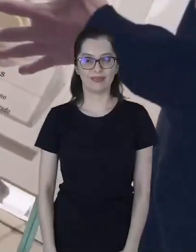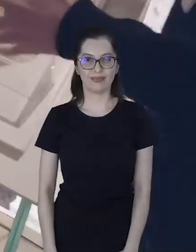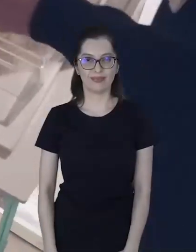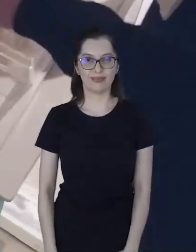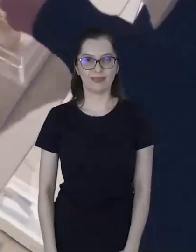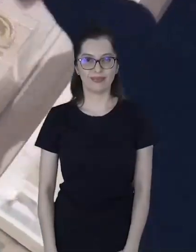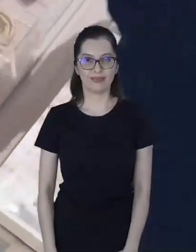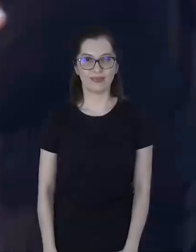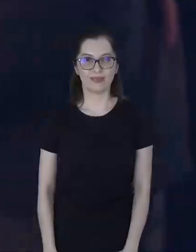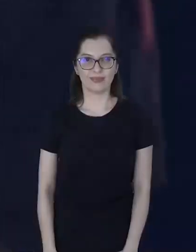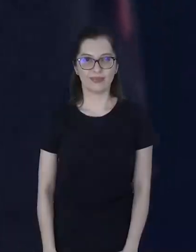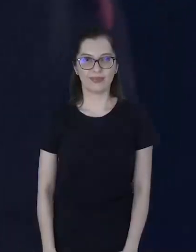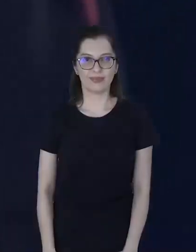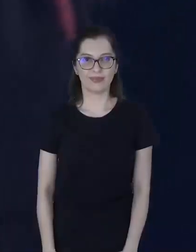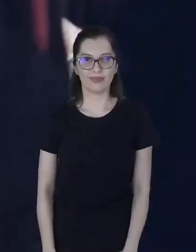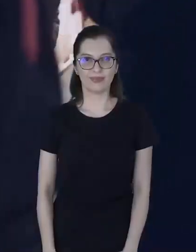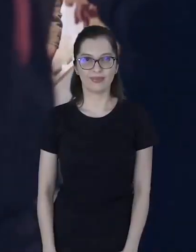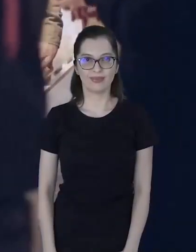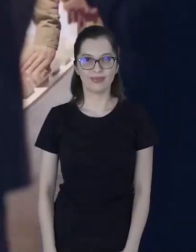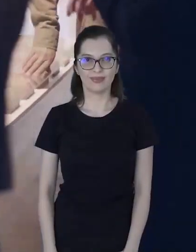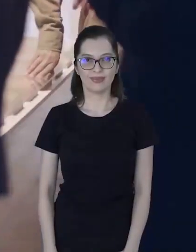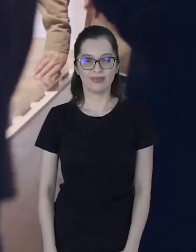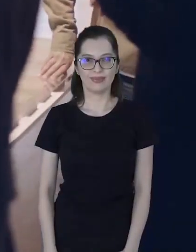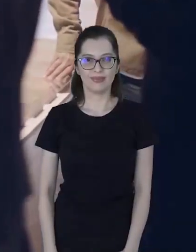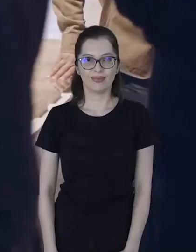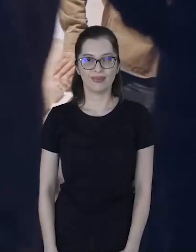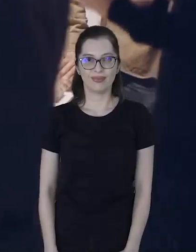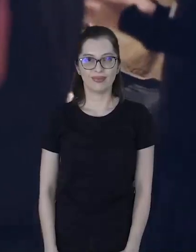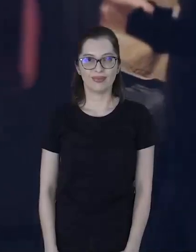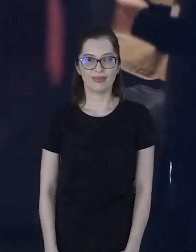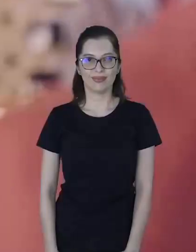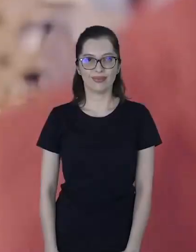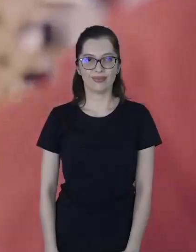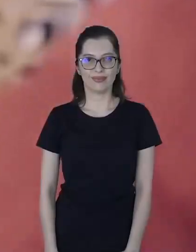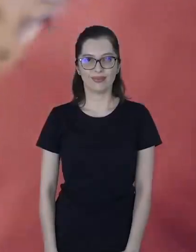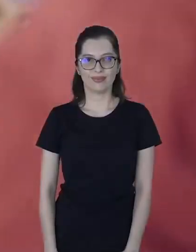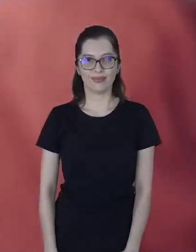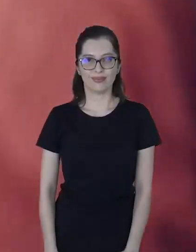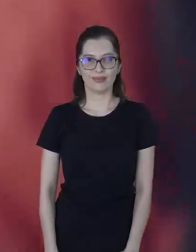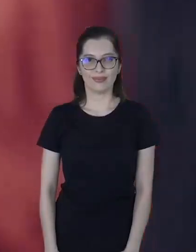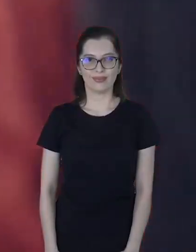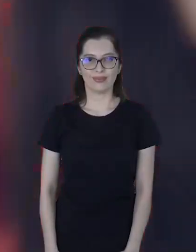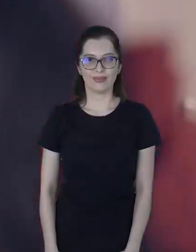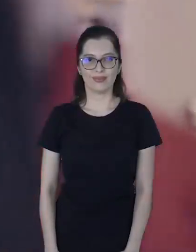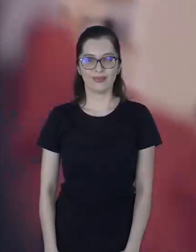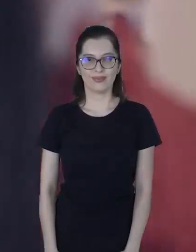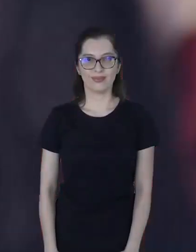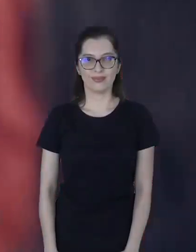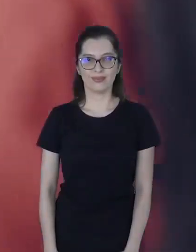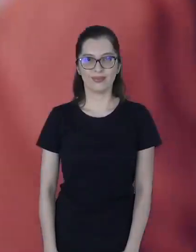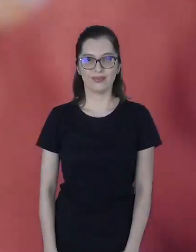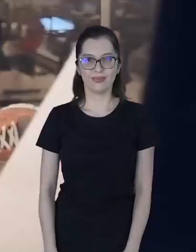bancada acessível. Tiego aproxima uma corda branca dos olhos. Edinho e a mulher com casaco de cor laranja conversam.